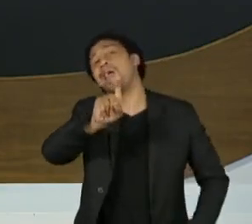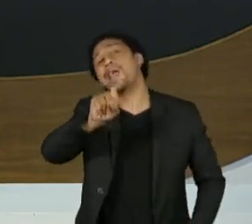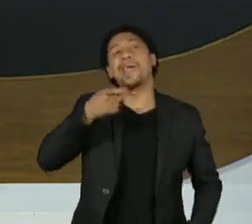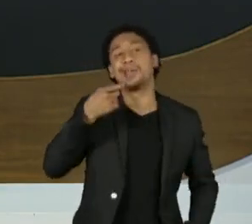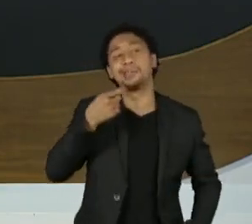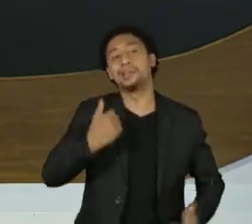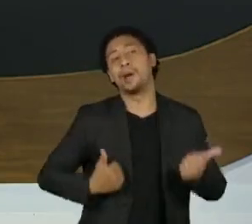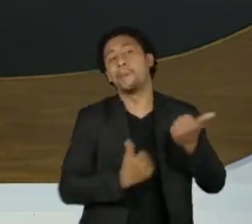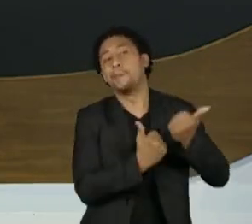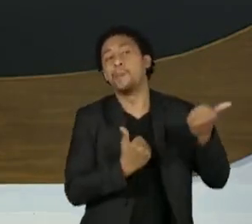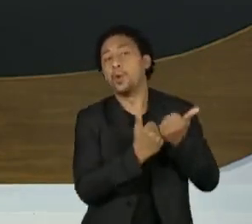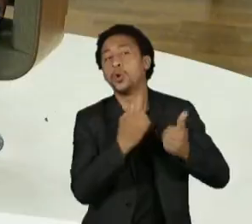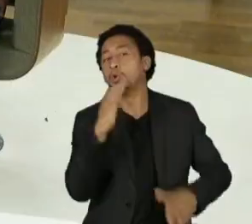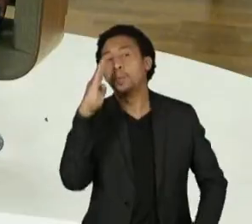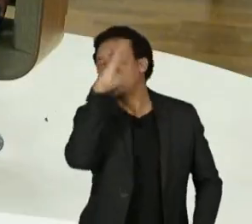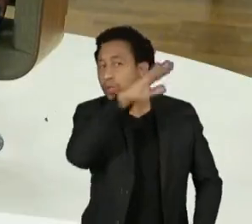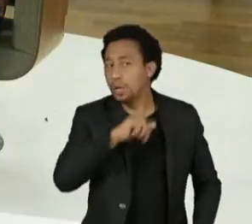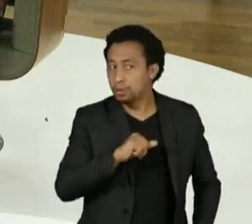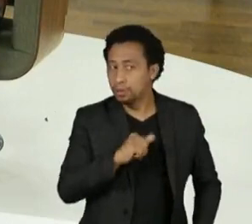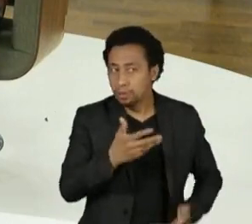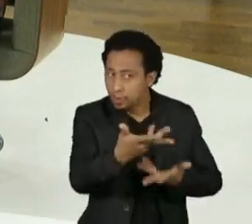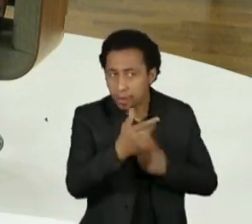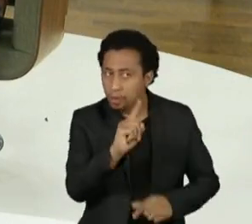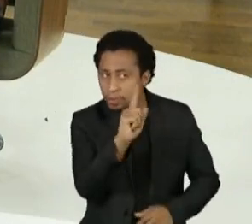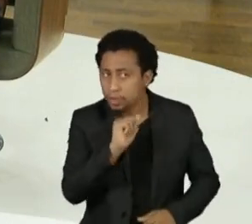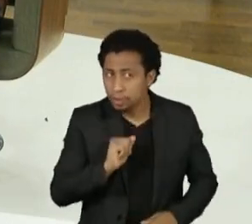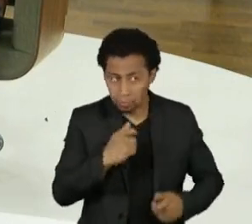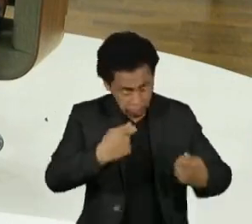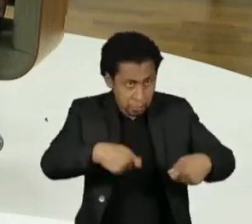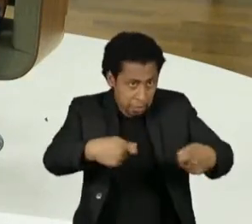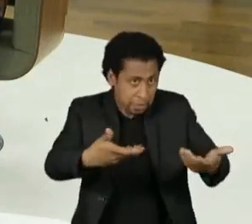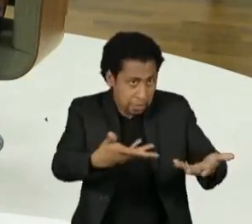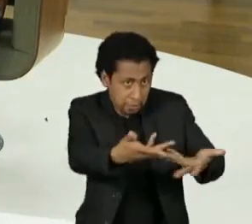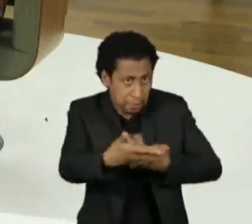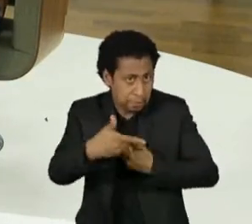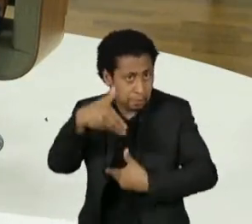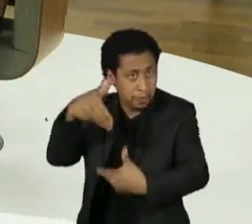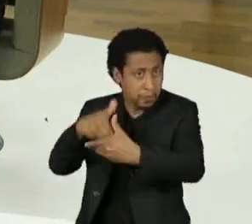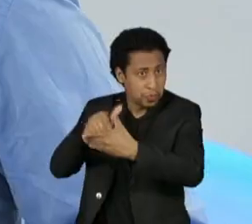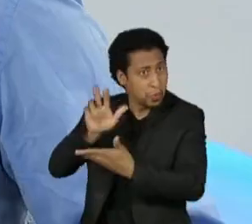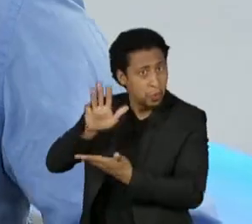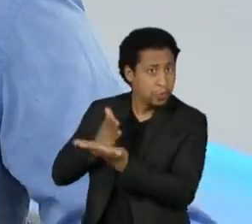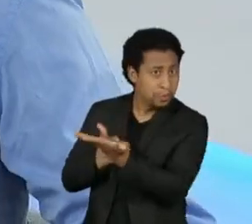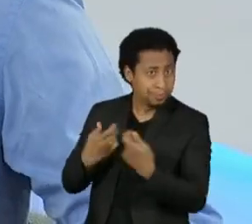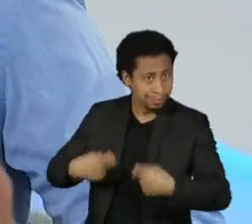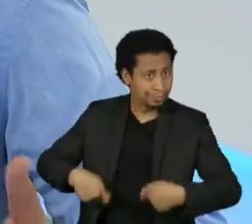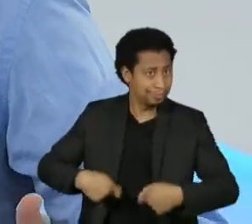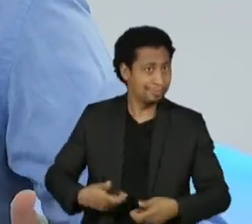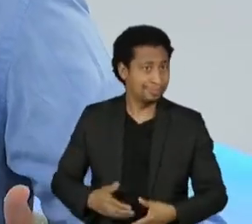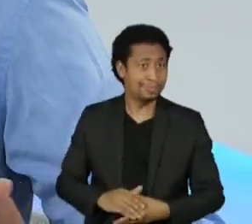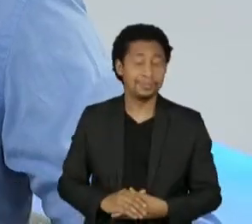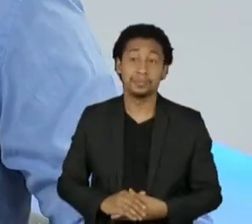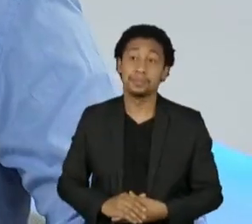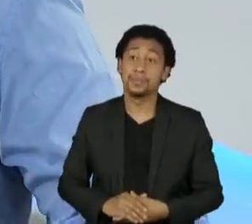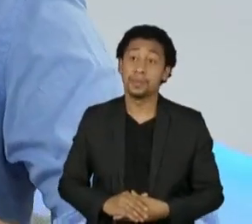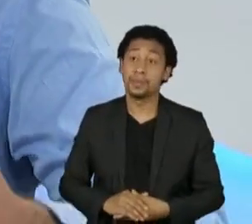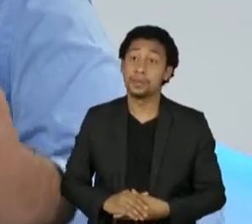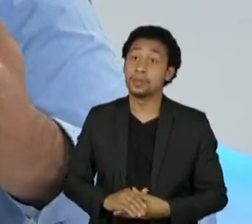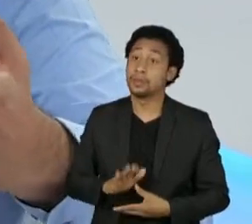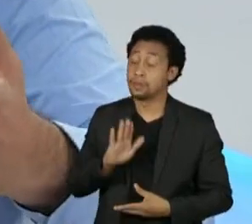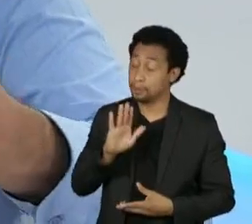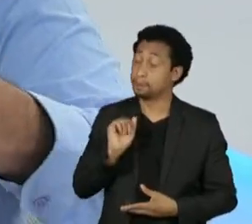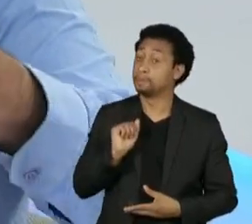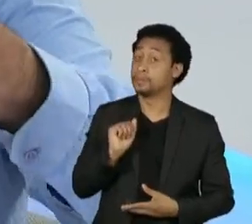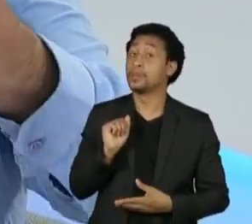Bolsonaro, você tem que atrair uma parte dos votos do Bolsonaro, né? Mas veja, existem figuras que